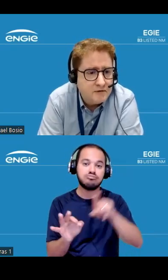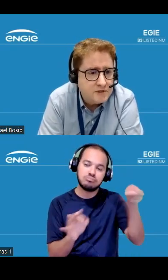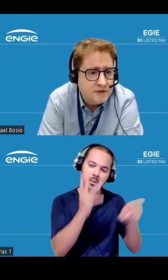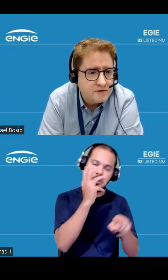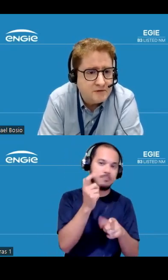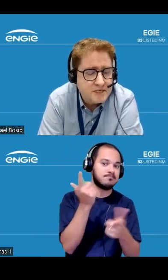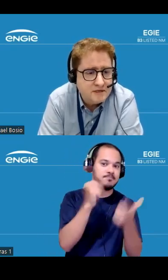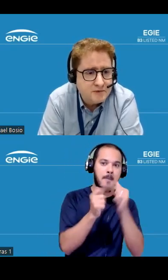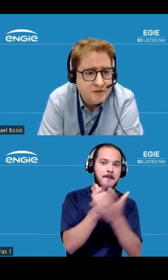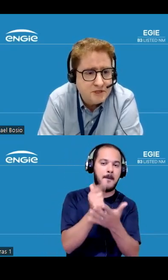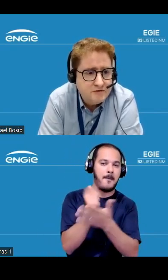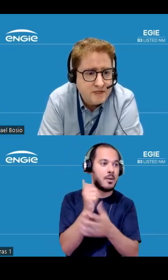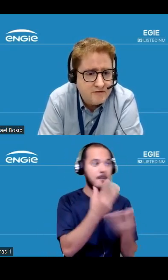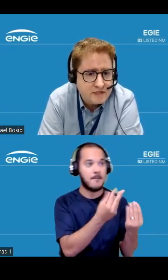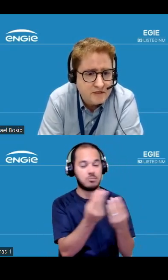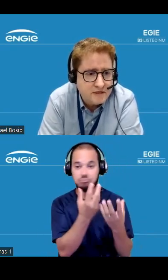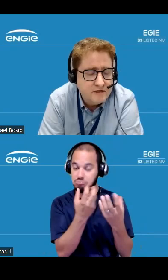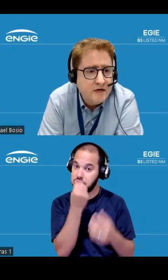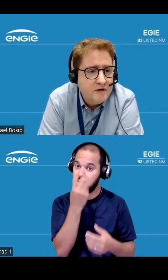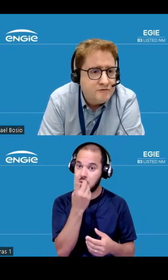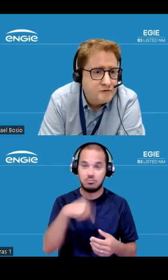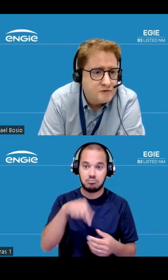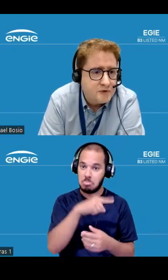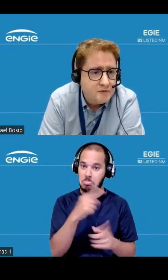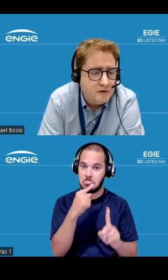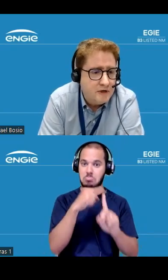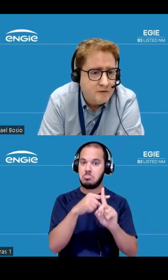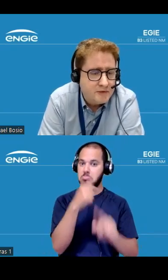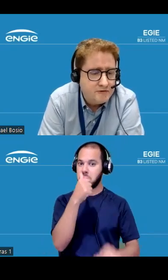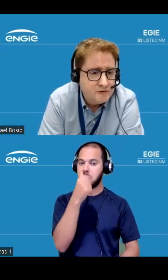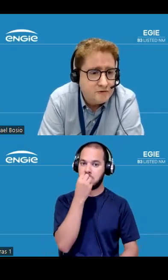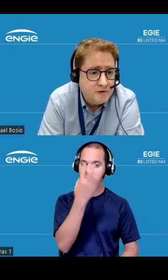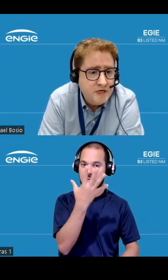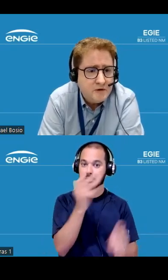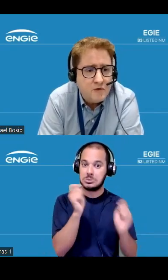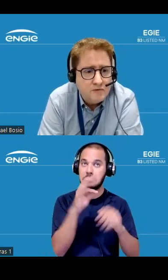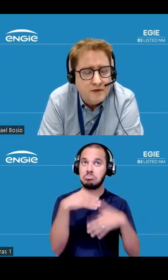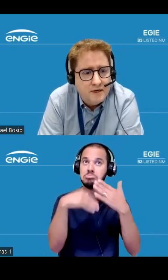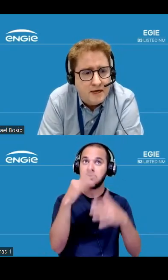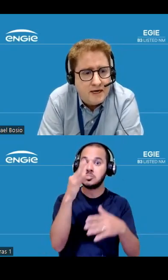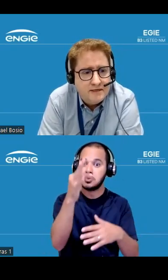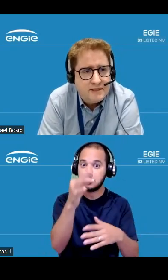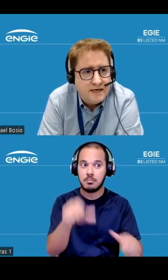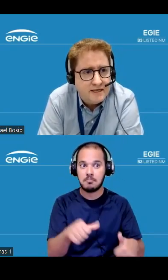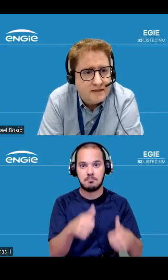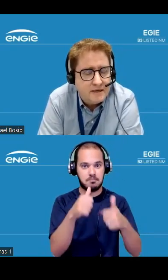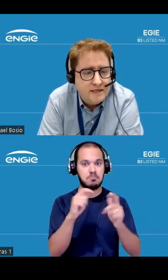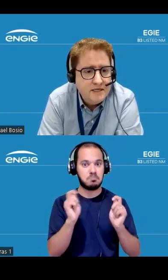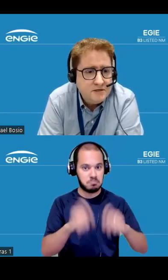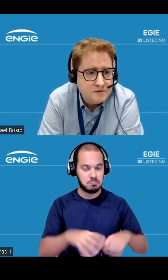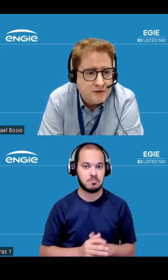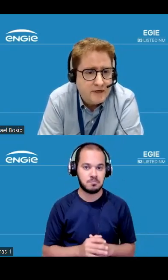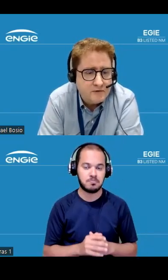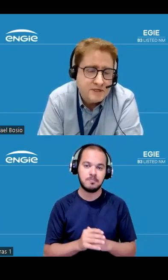então isso é um resultado bastante positivo que deve trazer frutos para o futuro e com a entrada